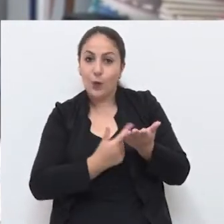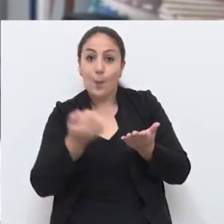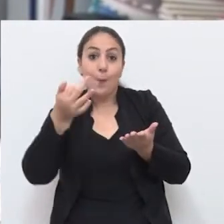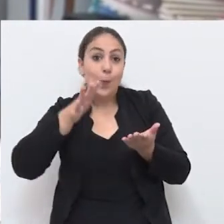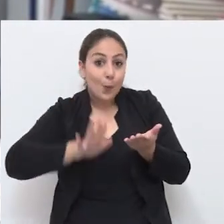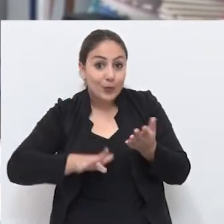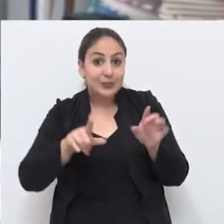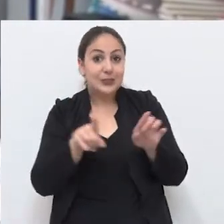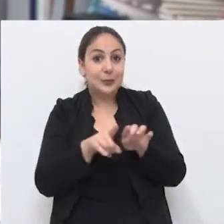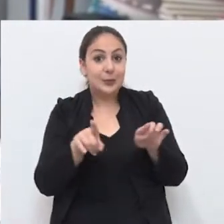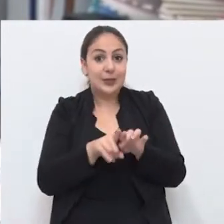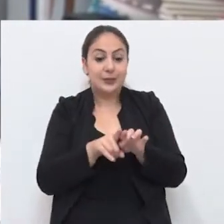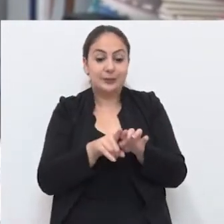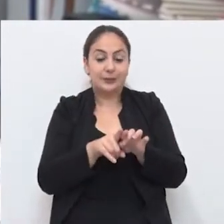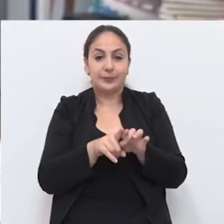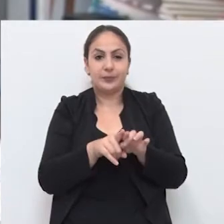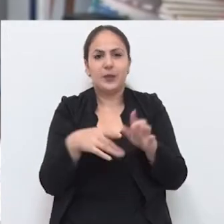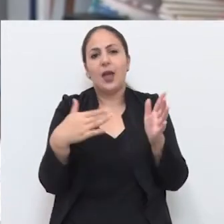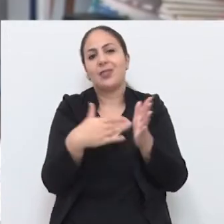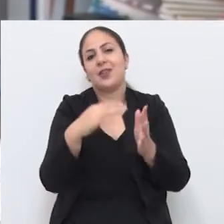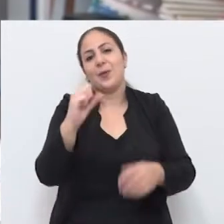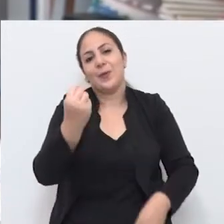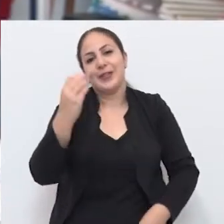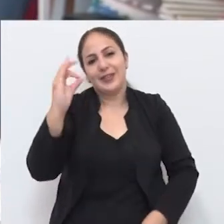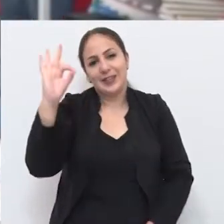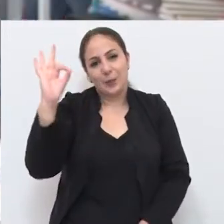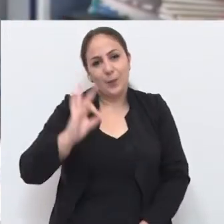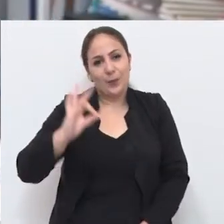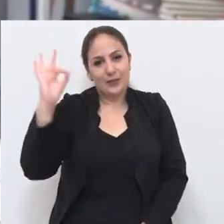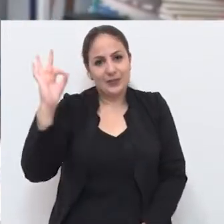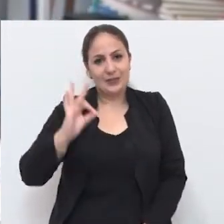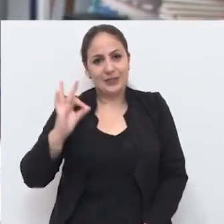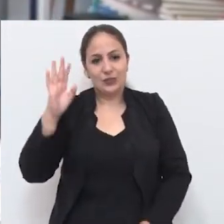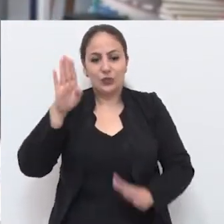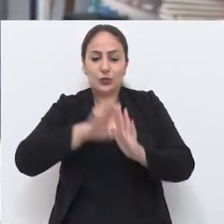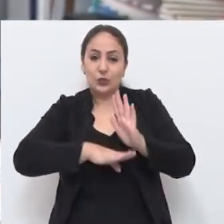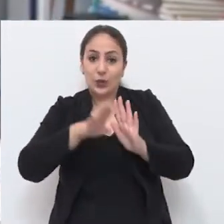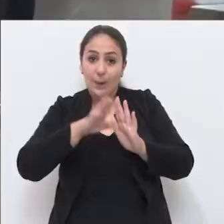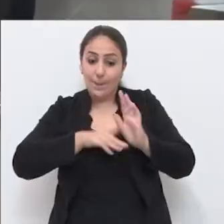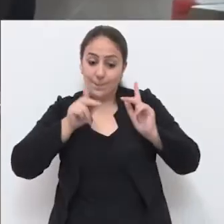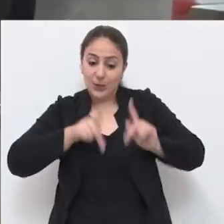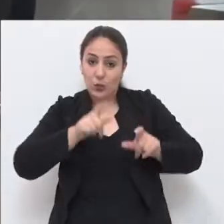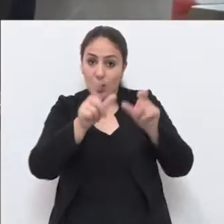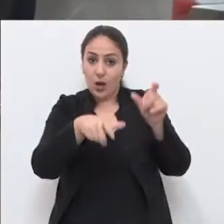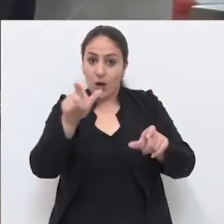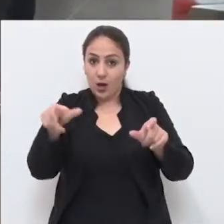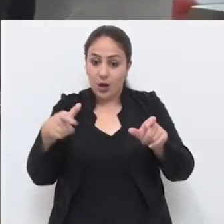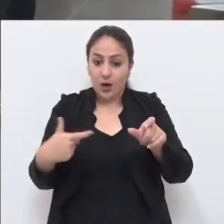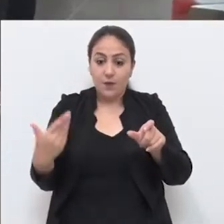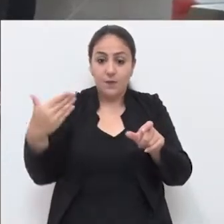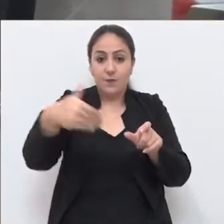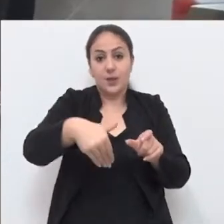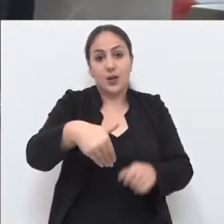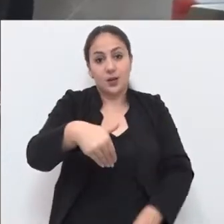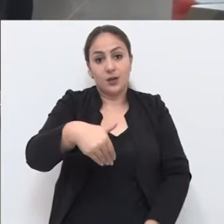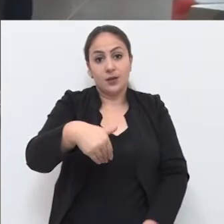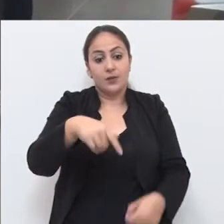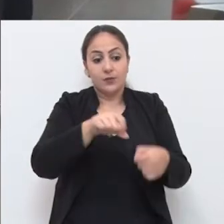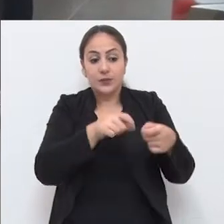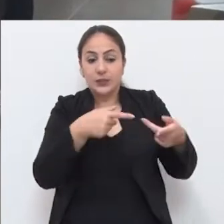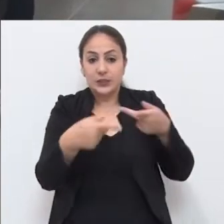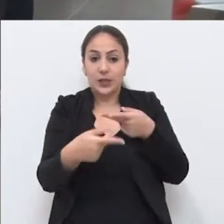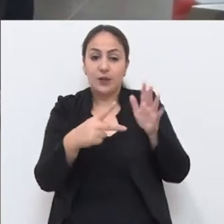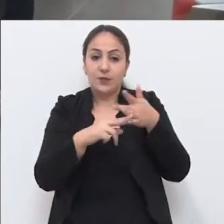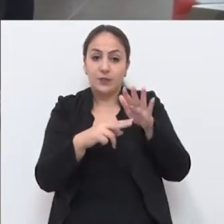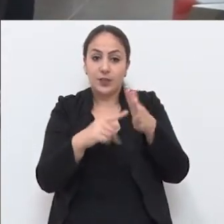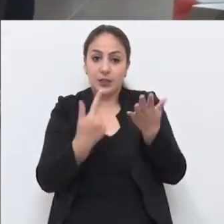com saldo também, com as promoções de até 80% de desconto. Assim, o cliente que vier, quem vier